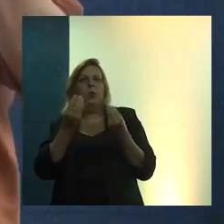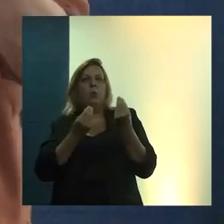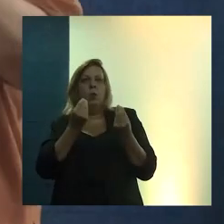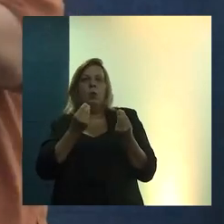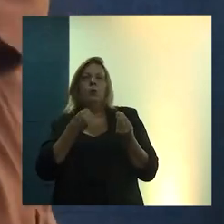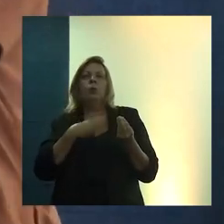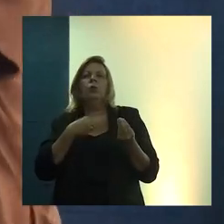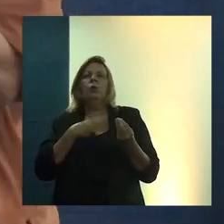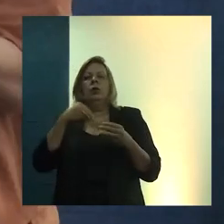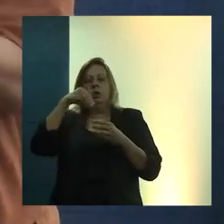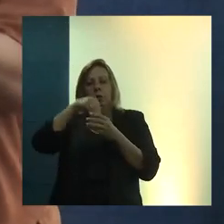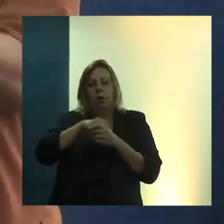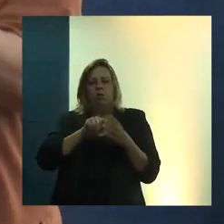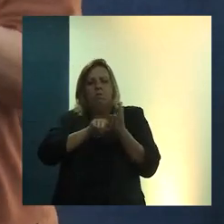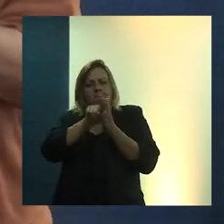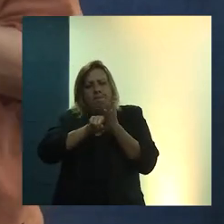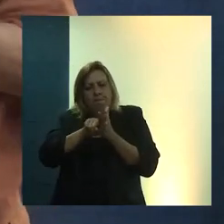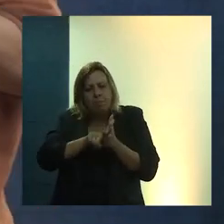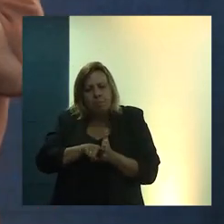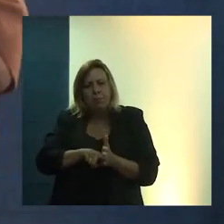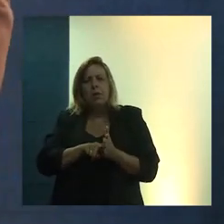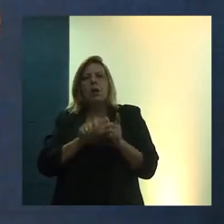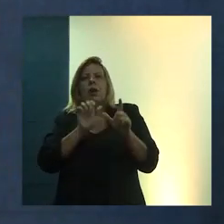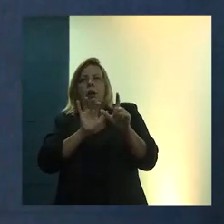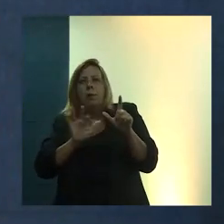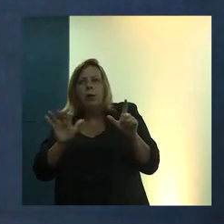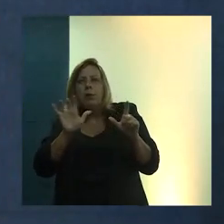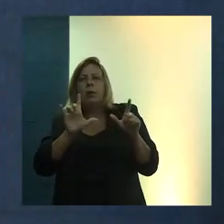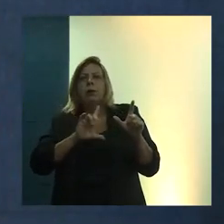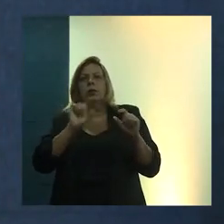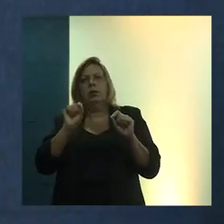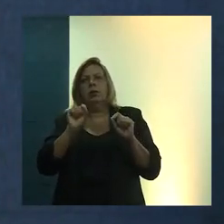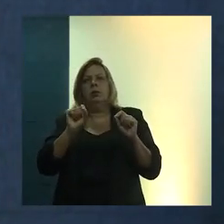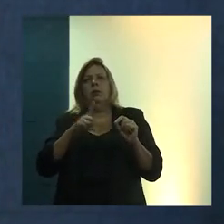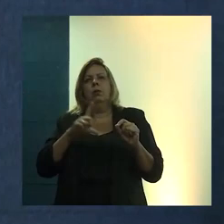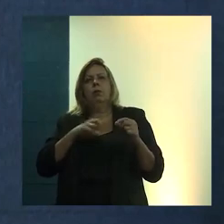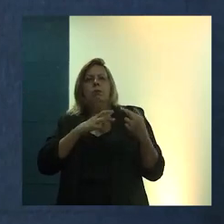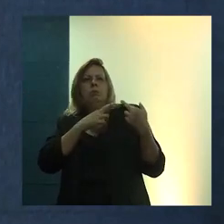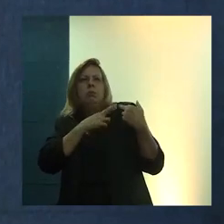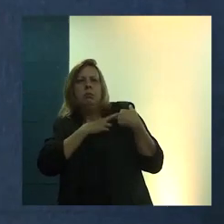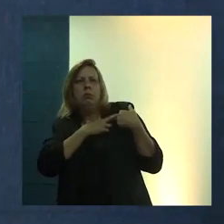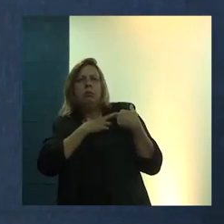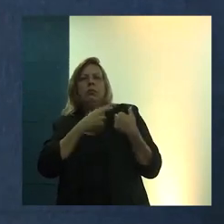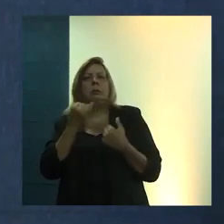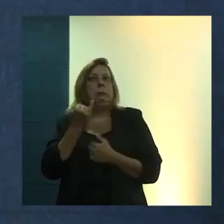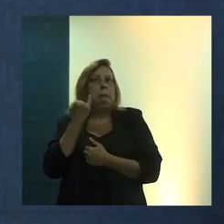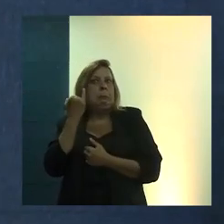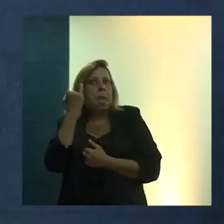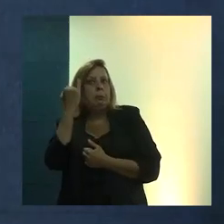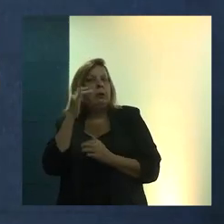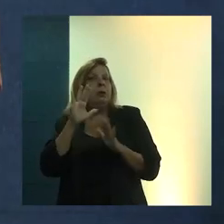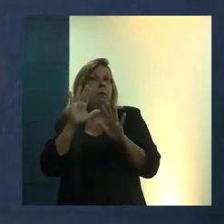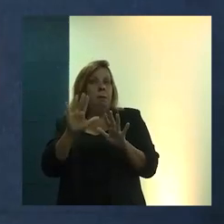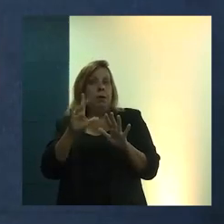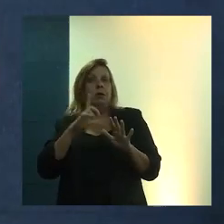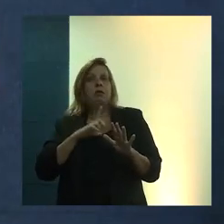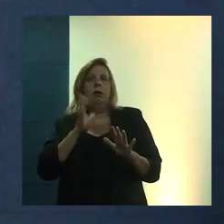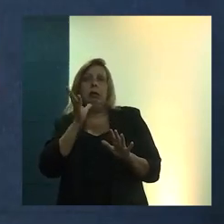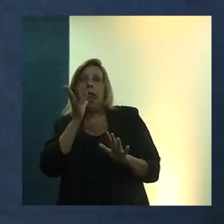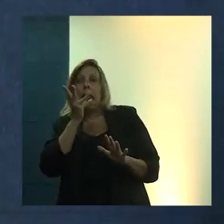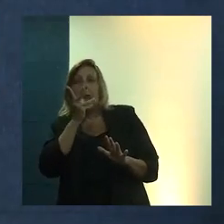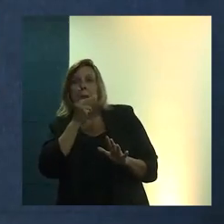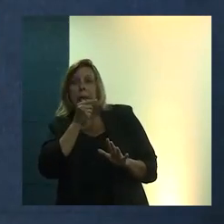o laboratório, como todos os laboratórios de pesquisa, ele tem uma atuação bastante proeminente, no entanto, ele tem uma produção lenta.